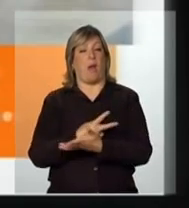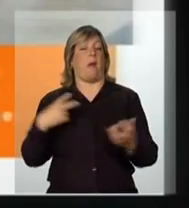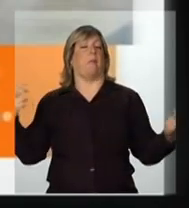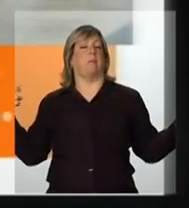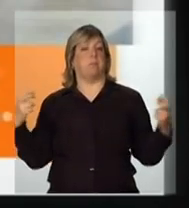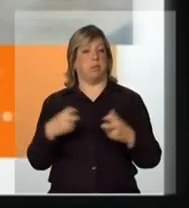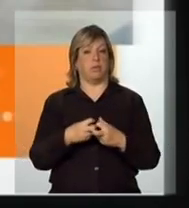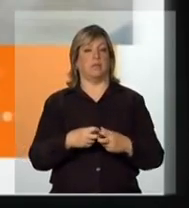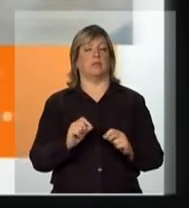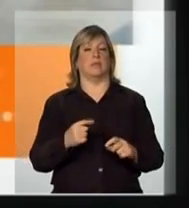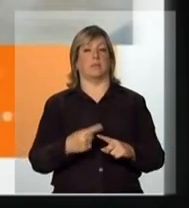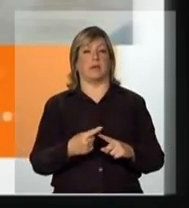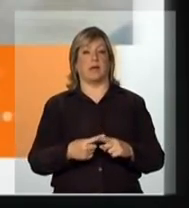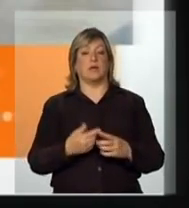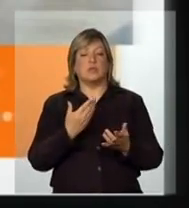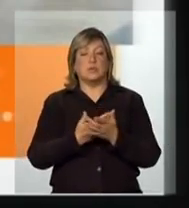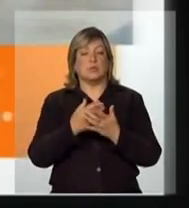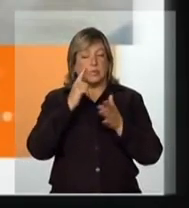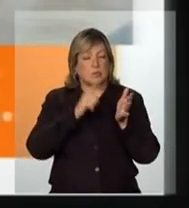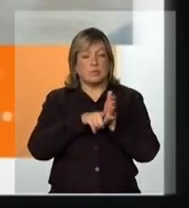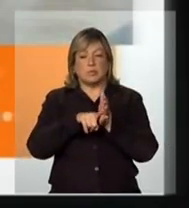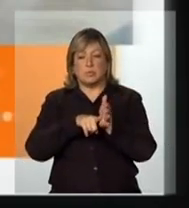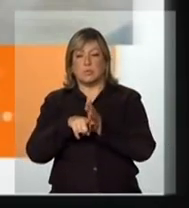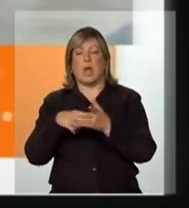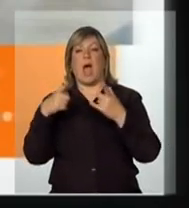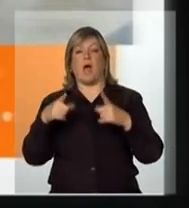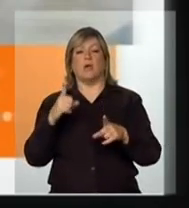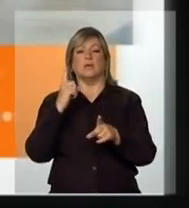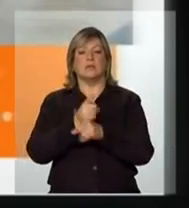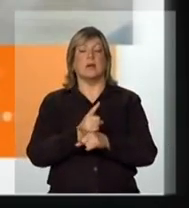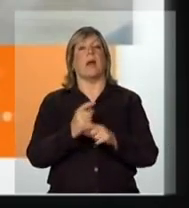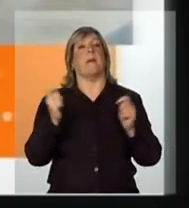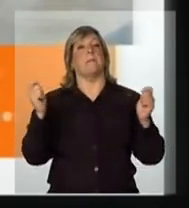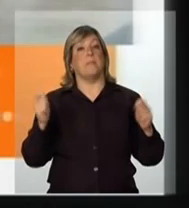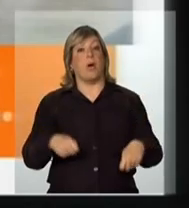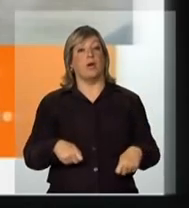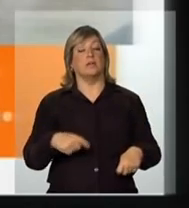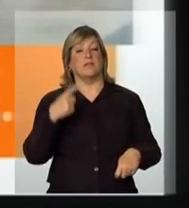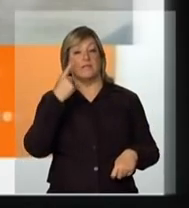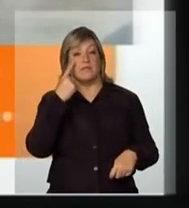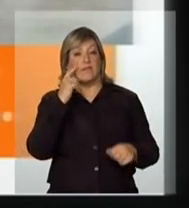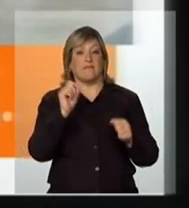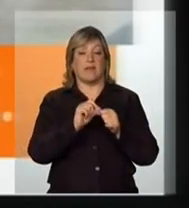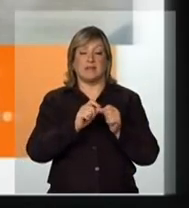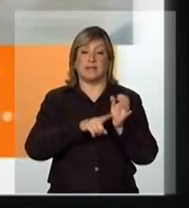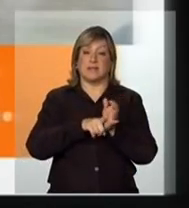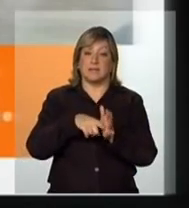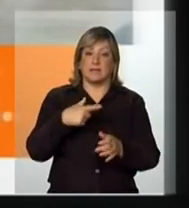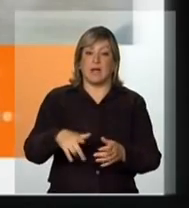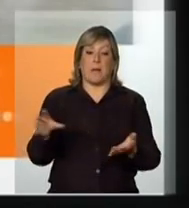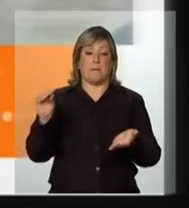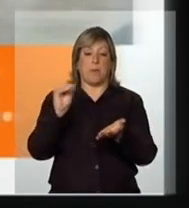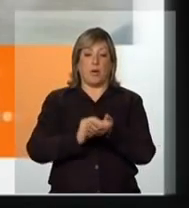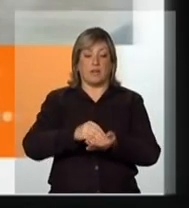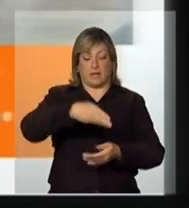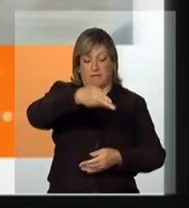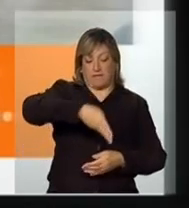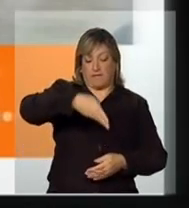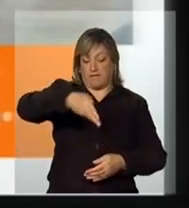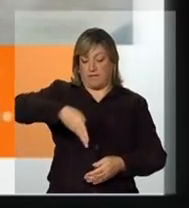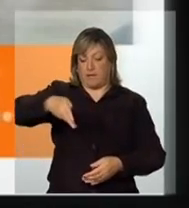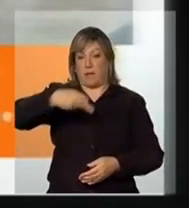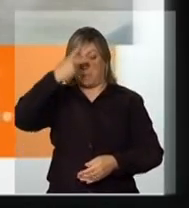detalhado de onde eles estão ocorrendo pode indicar intervenções de fiscalização, de colocar faixa de pedestre, colocar